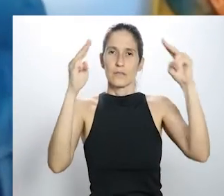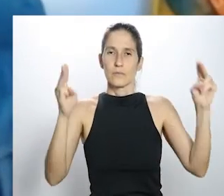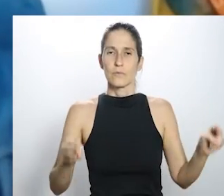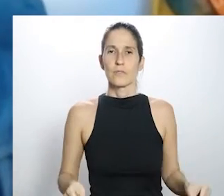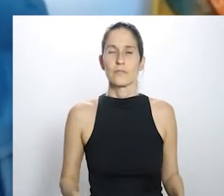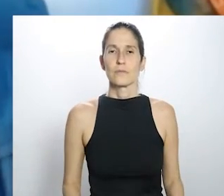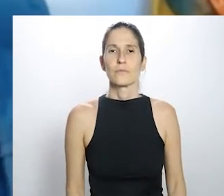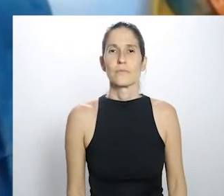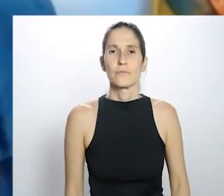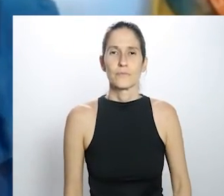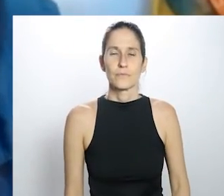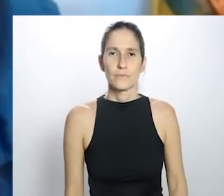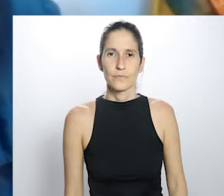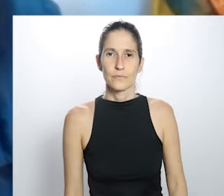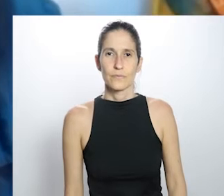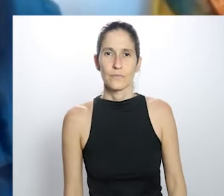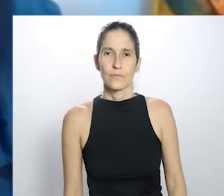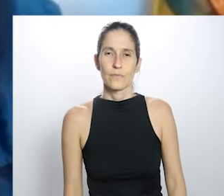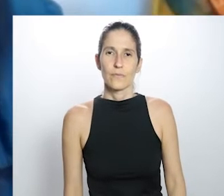Cumprido e Vicência.